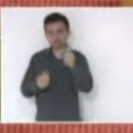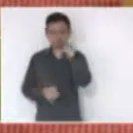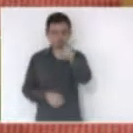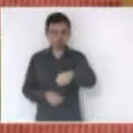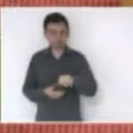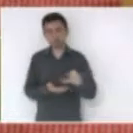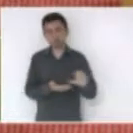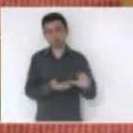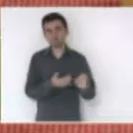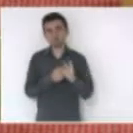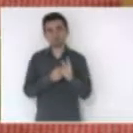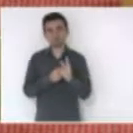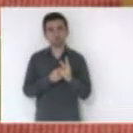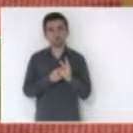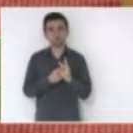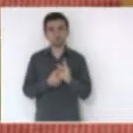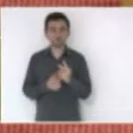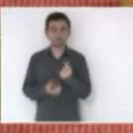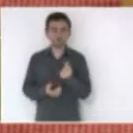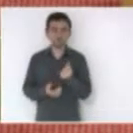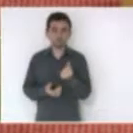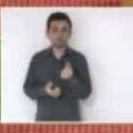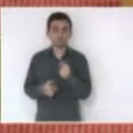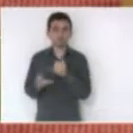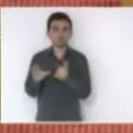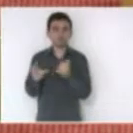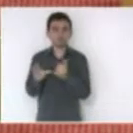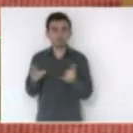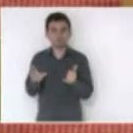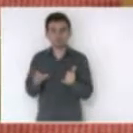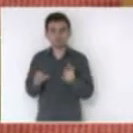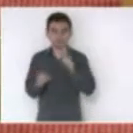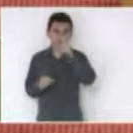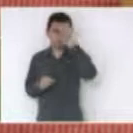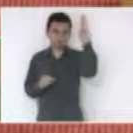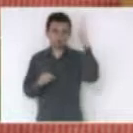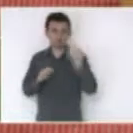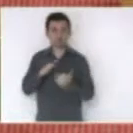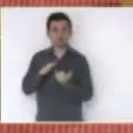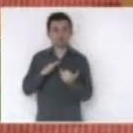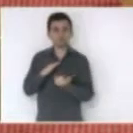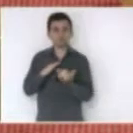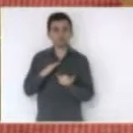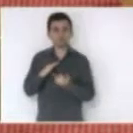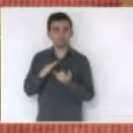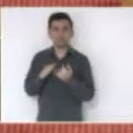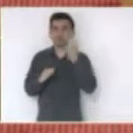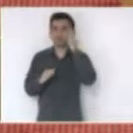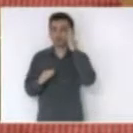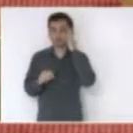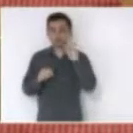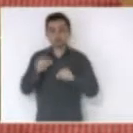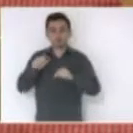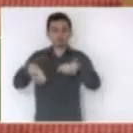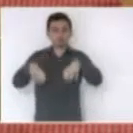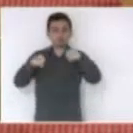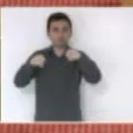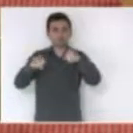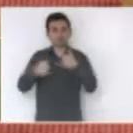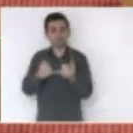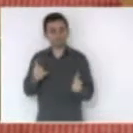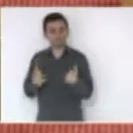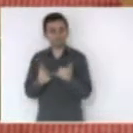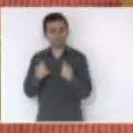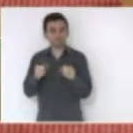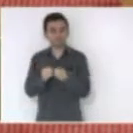empréstimo da Celeste principalmente em nome da indústria catarinense eu tenho indústria e sei o que é ficar sem luz e queimas de motores todos